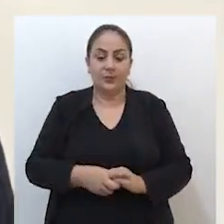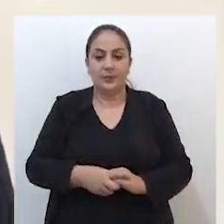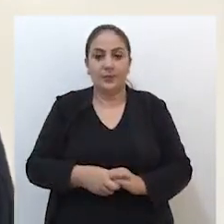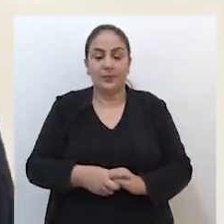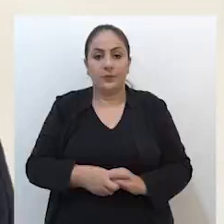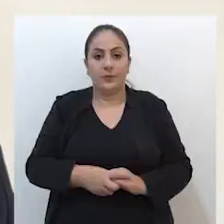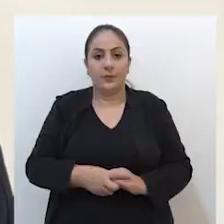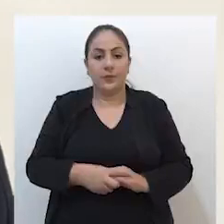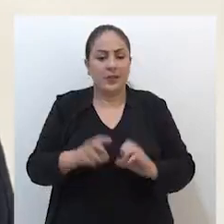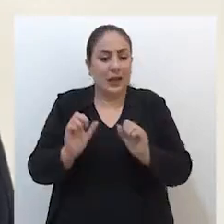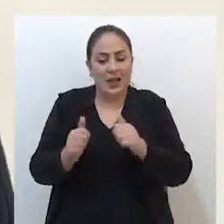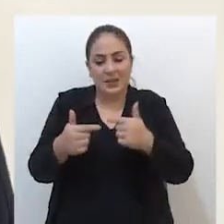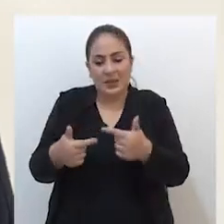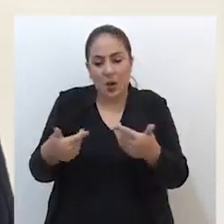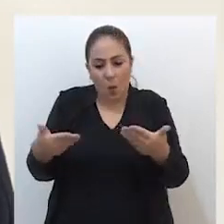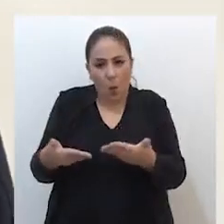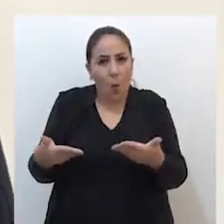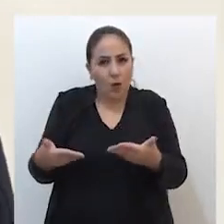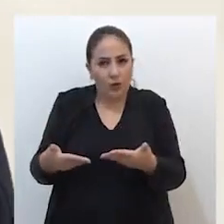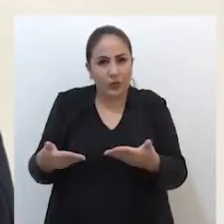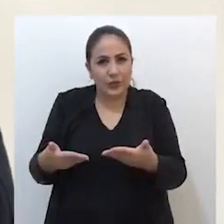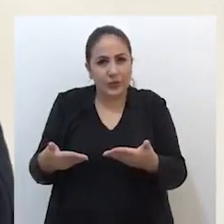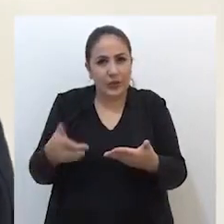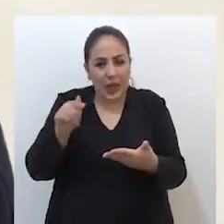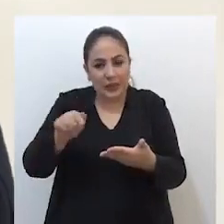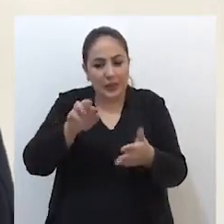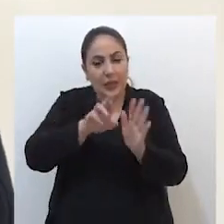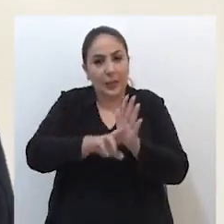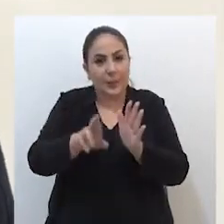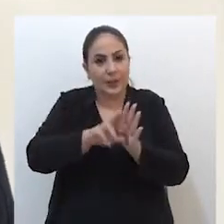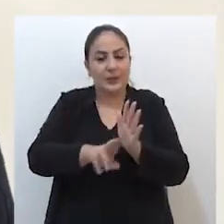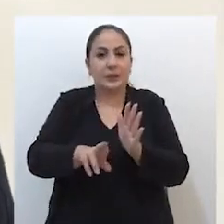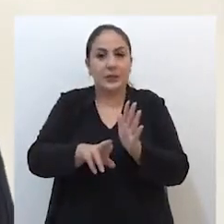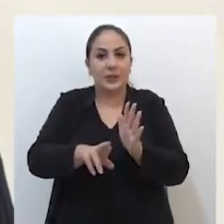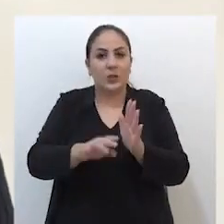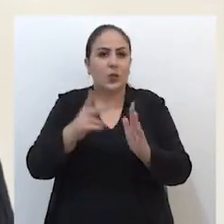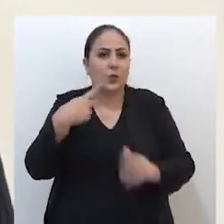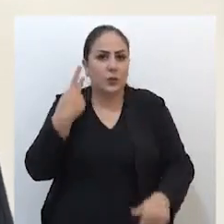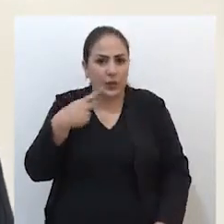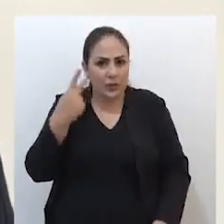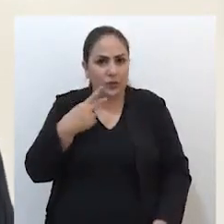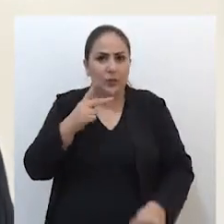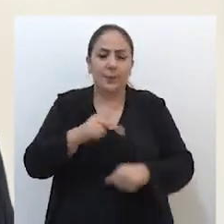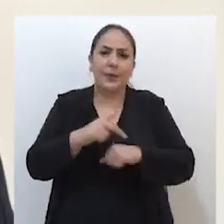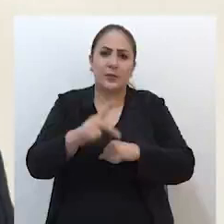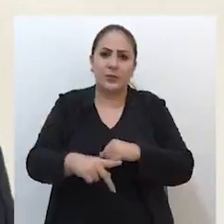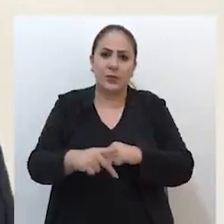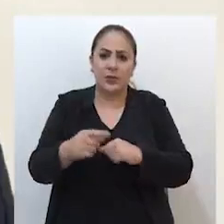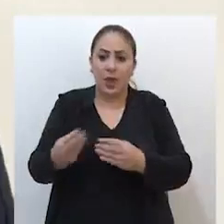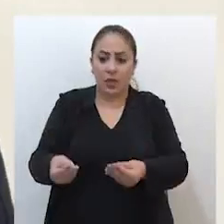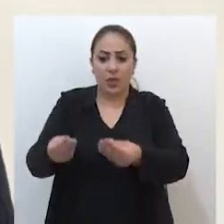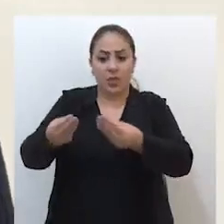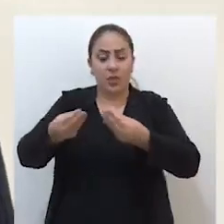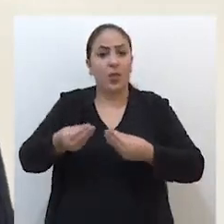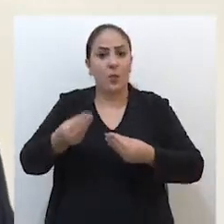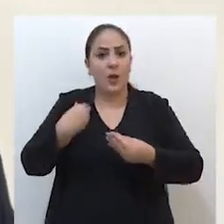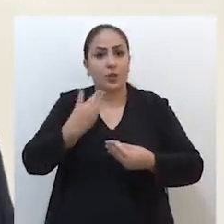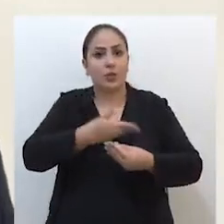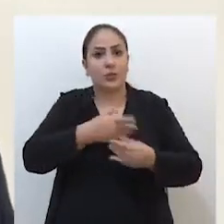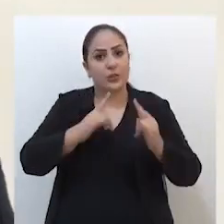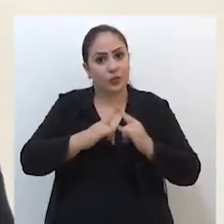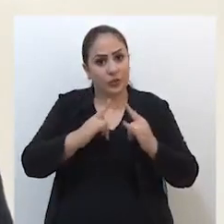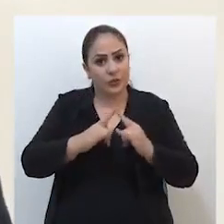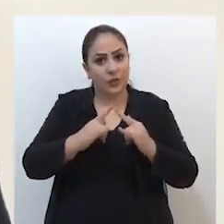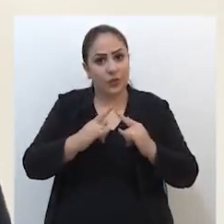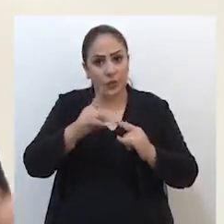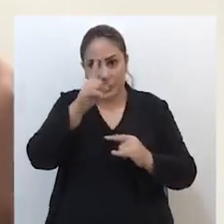E o gesto hoje, aqui, representando os vereadores de Passo Fundo com essa doação para a